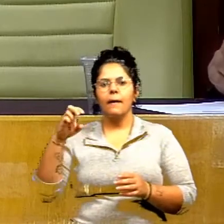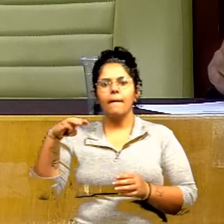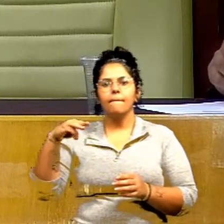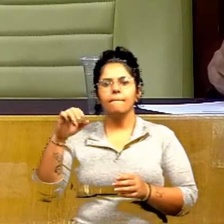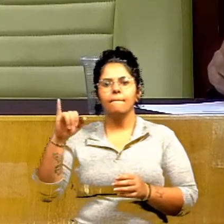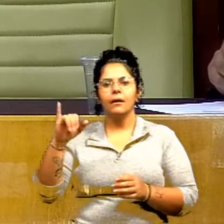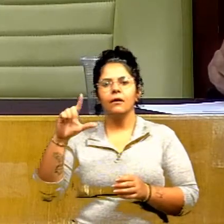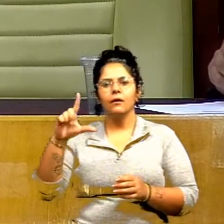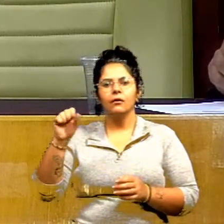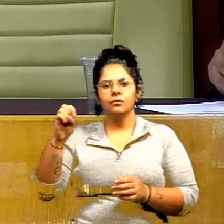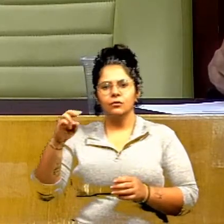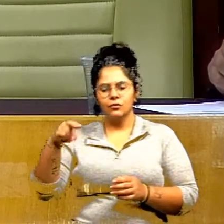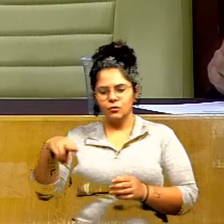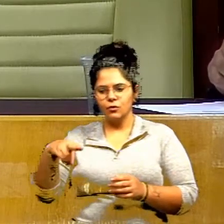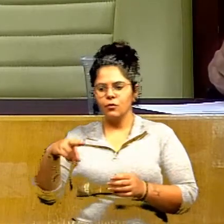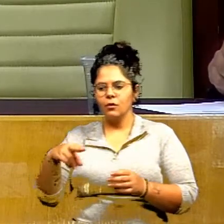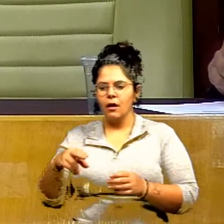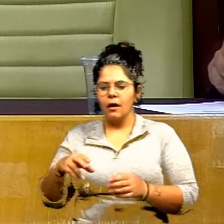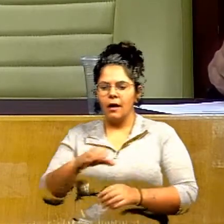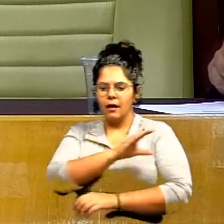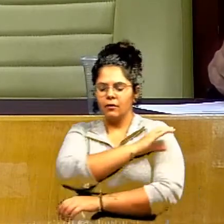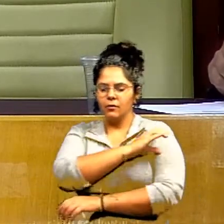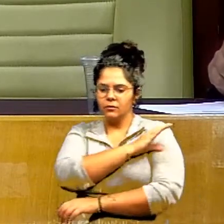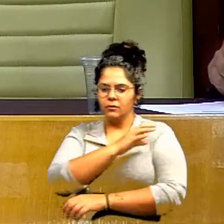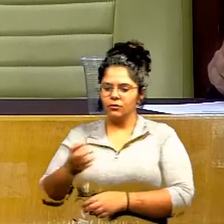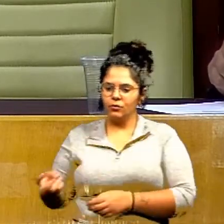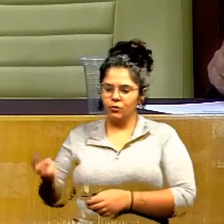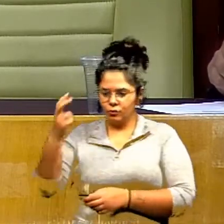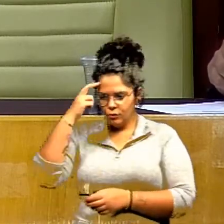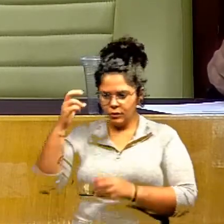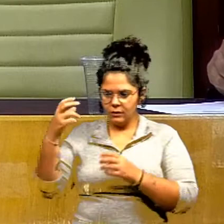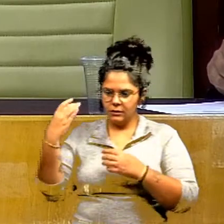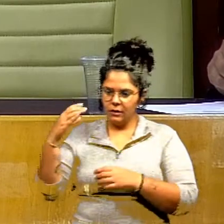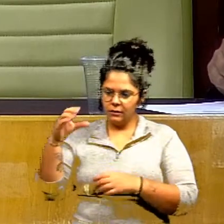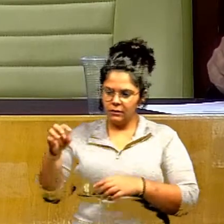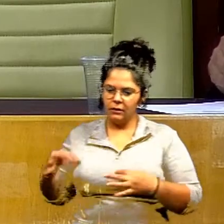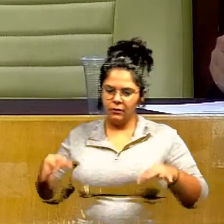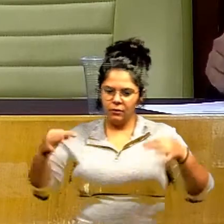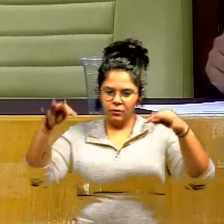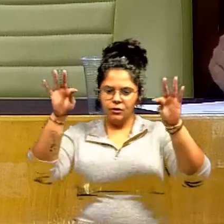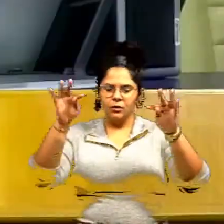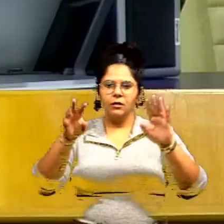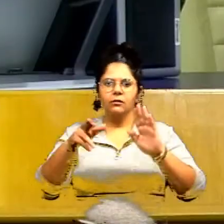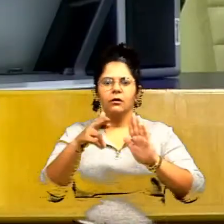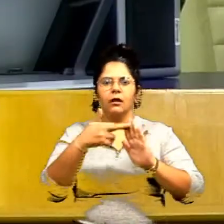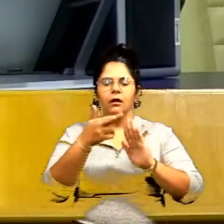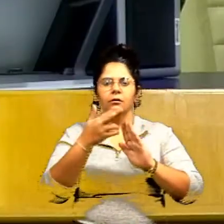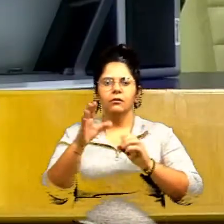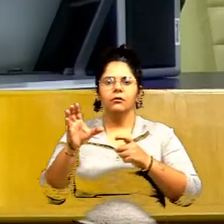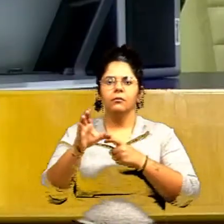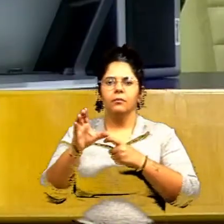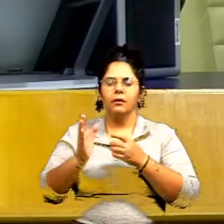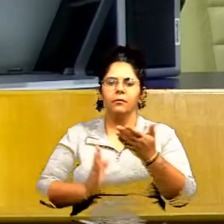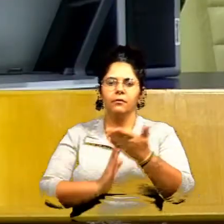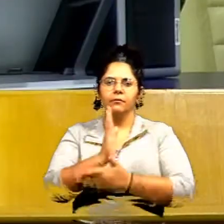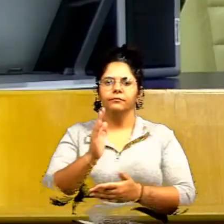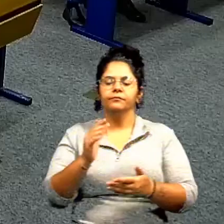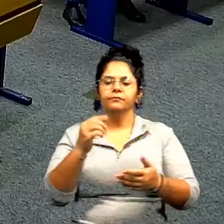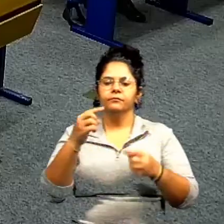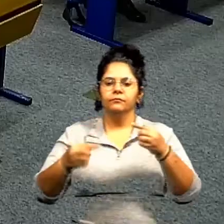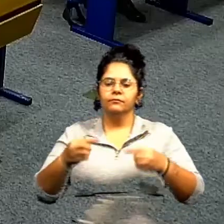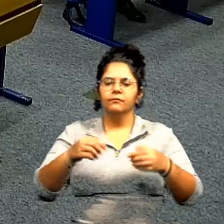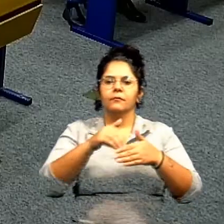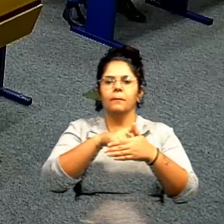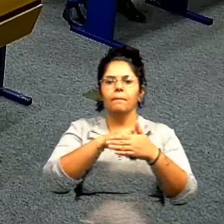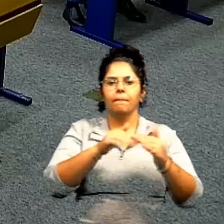de Educação, Cultura, Ciência e Tecnologia, relatora doutora Cristina, pela aprovação. Está em discussão, em discussão, encerra a